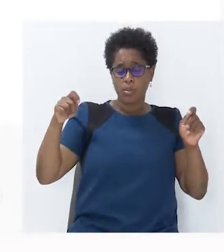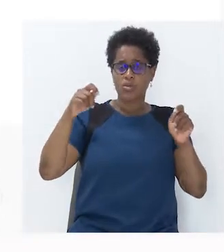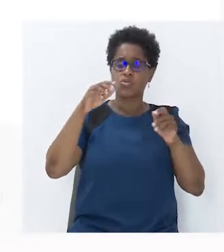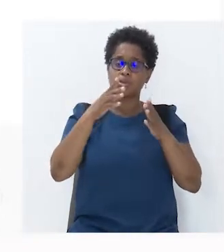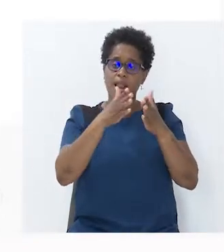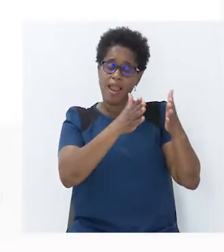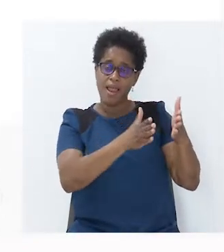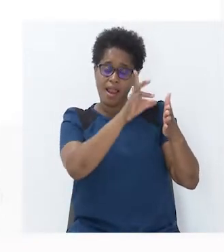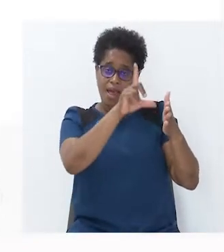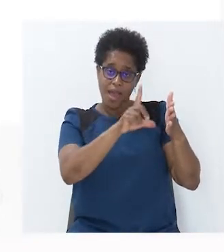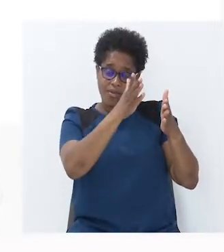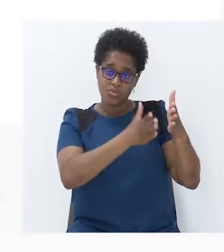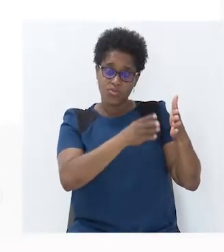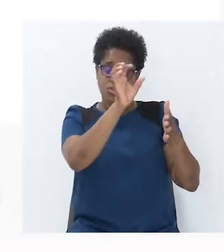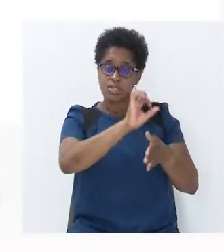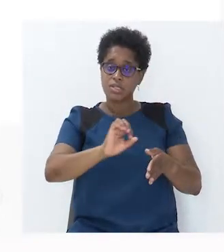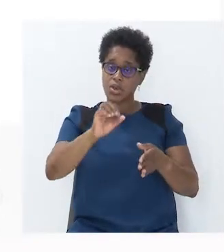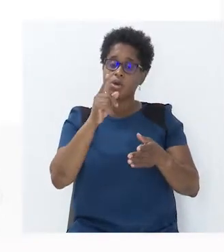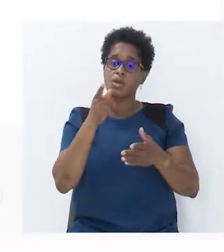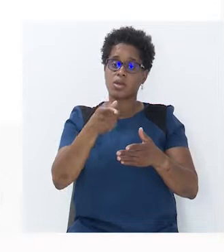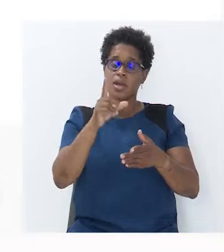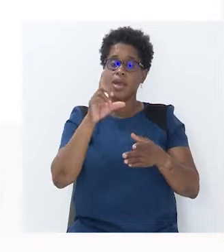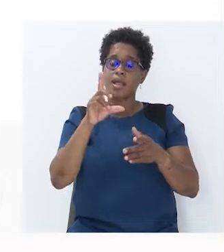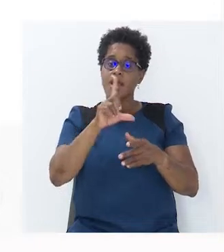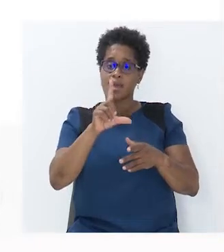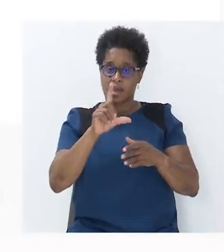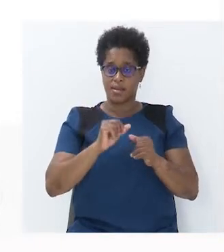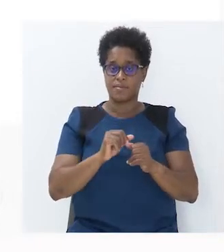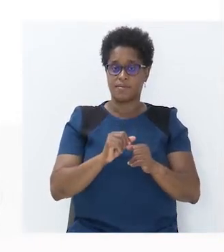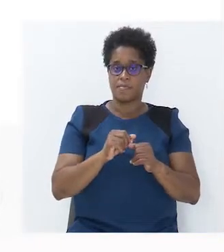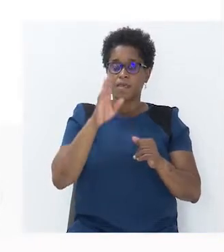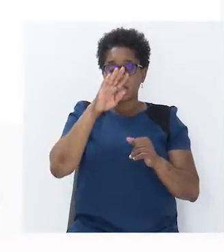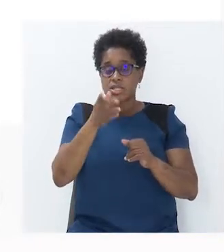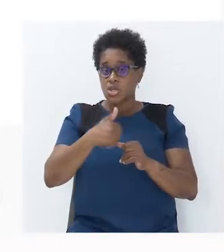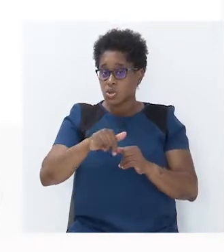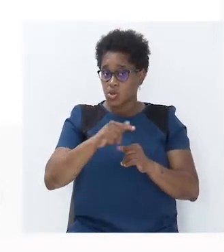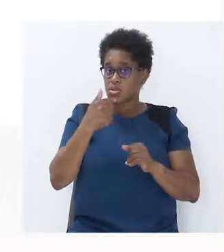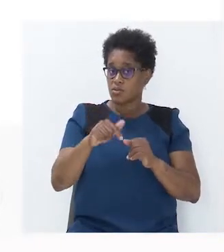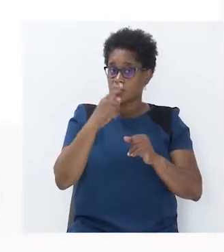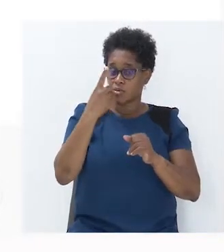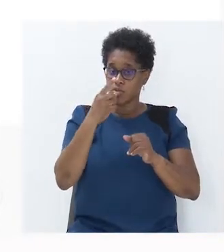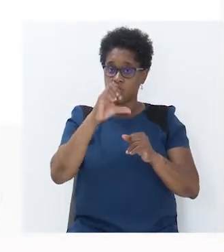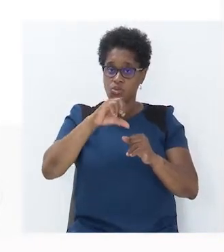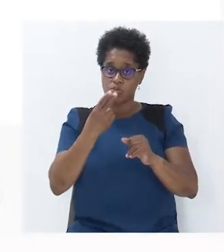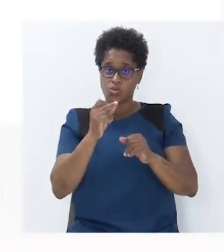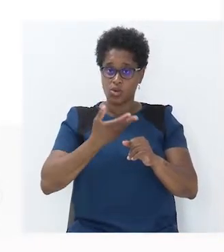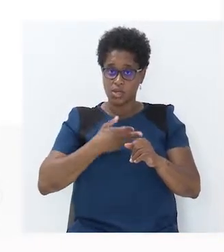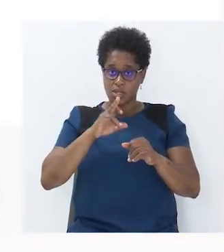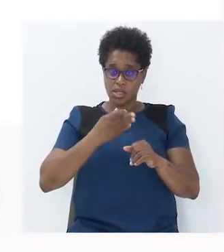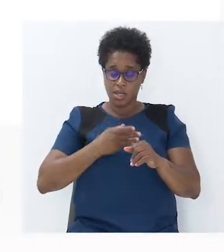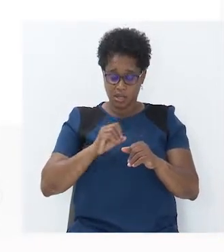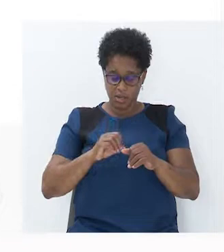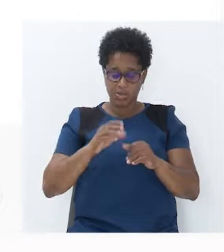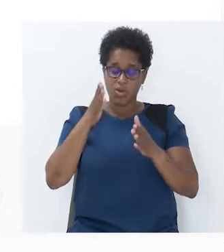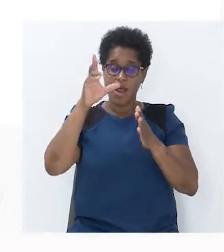seu lado, que é dado pela letra L. Se nós tivermos um quadrado, onde o seu lado é